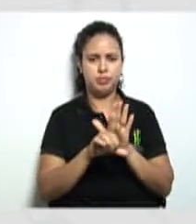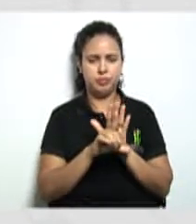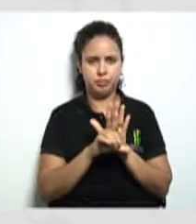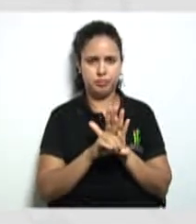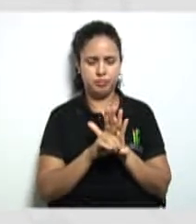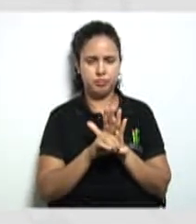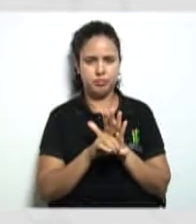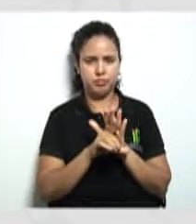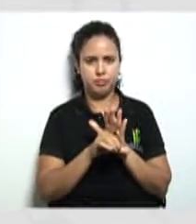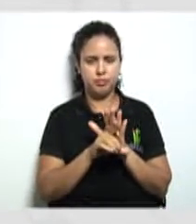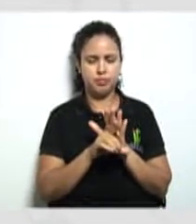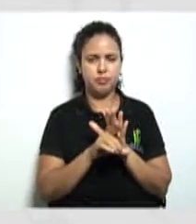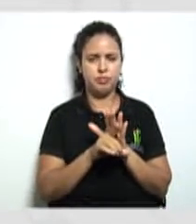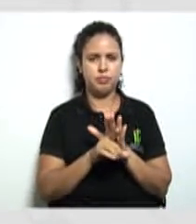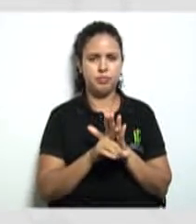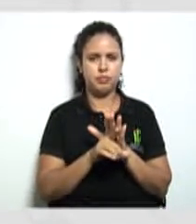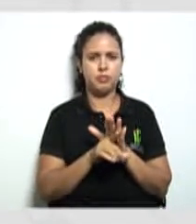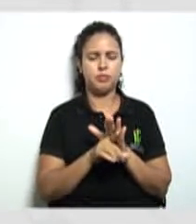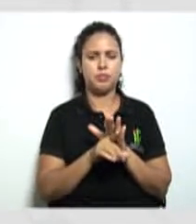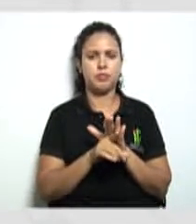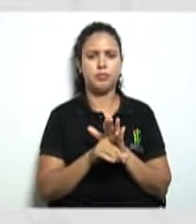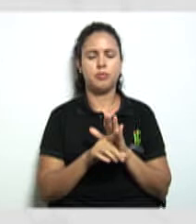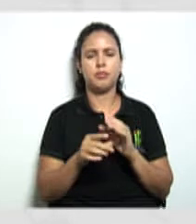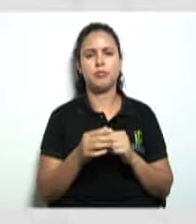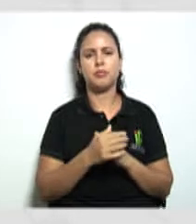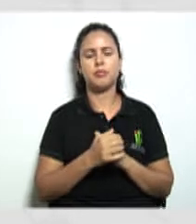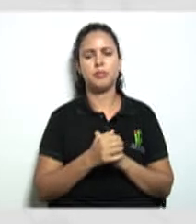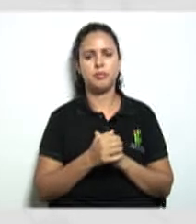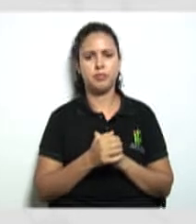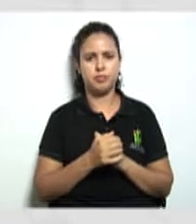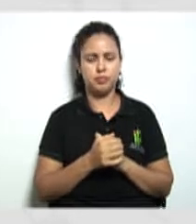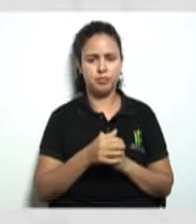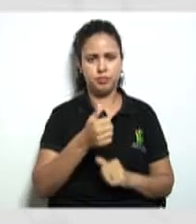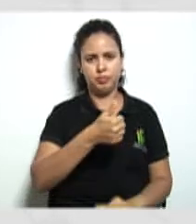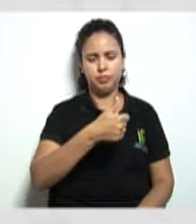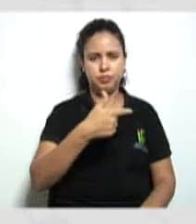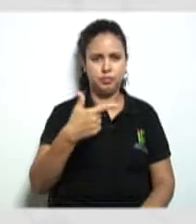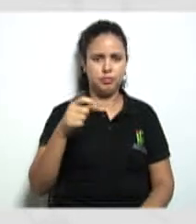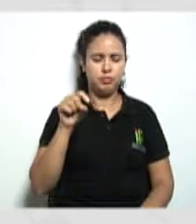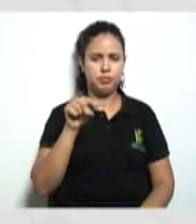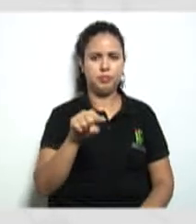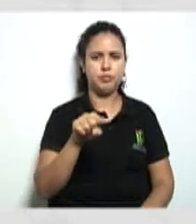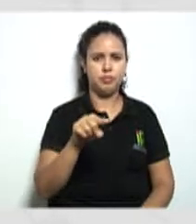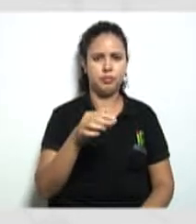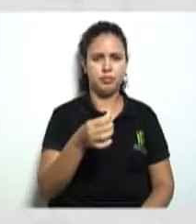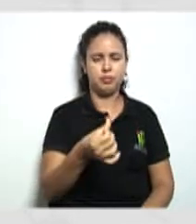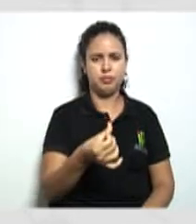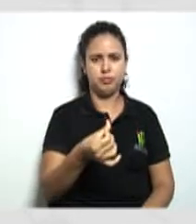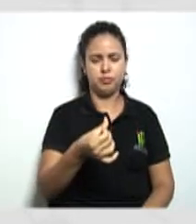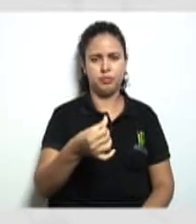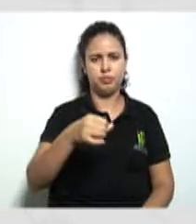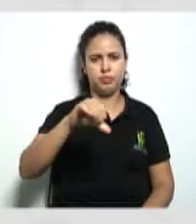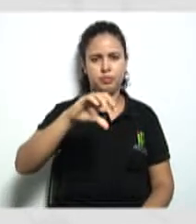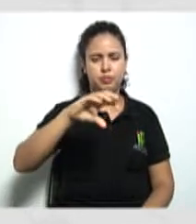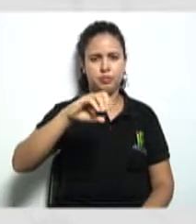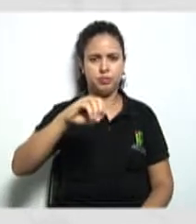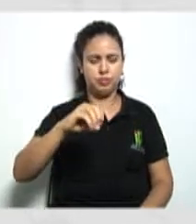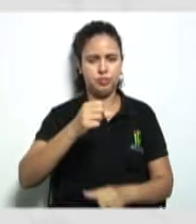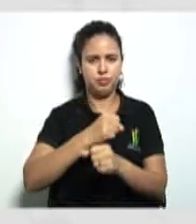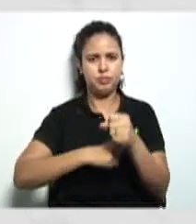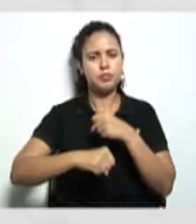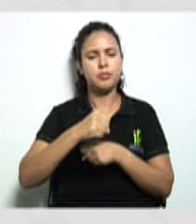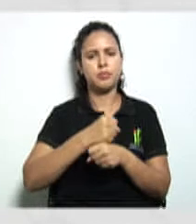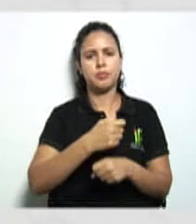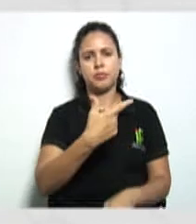vocês só para falar certinho o número da lei a lei 12.690 também lá de 2012